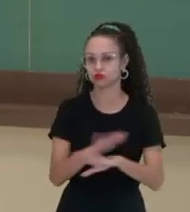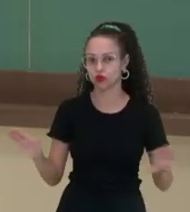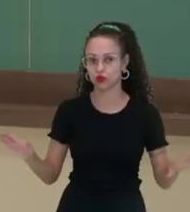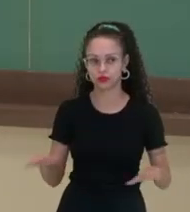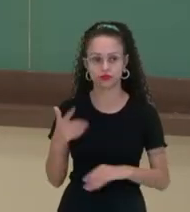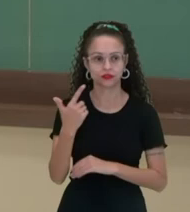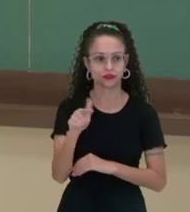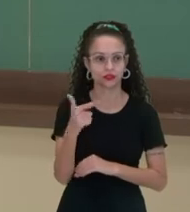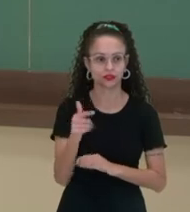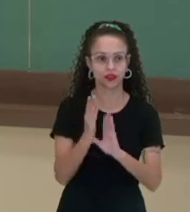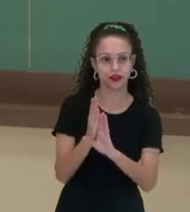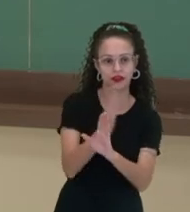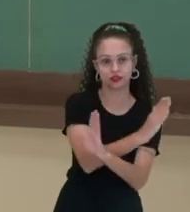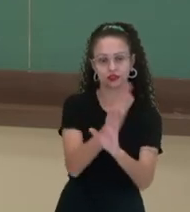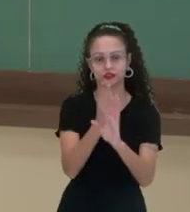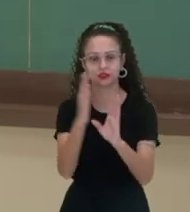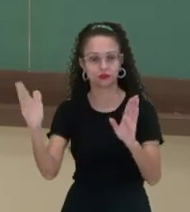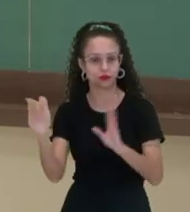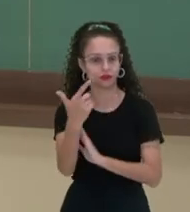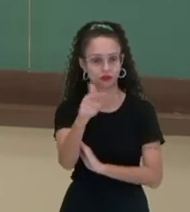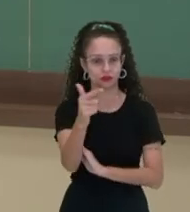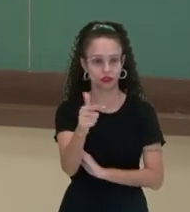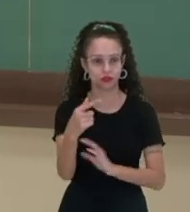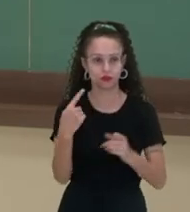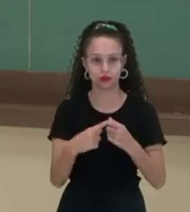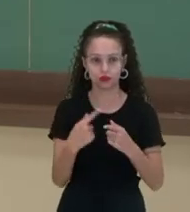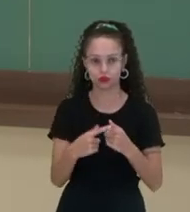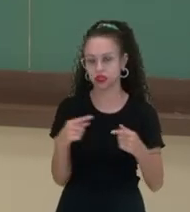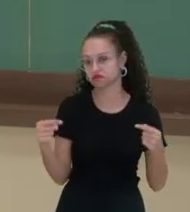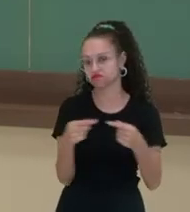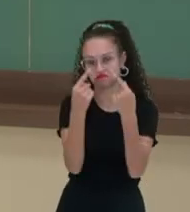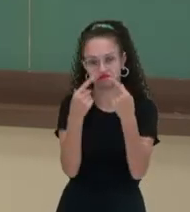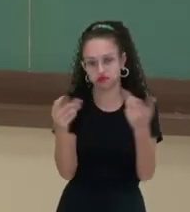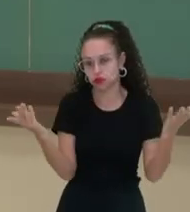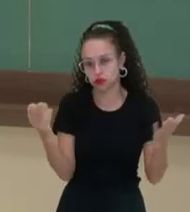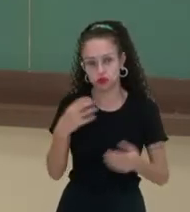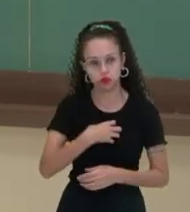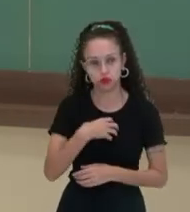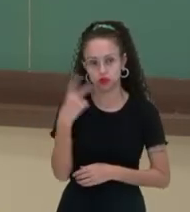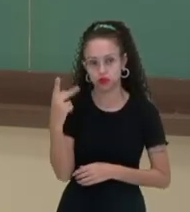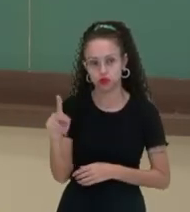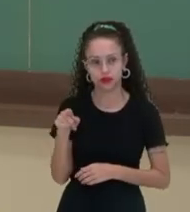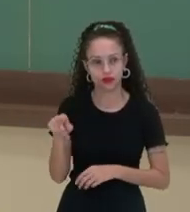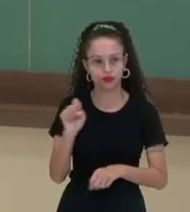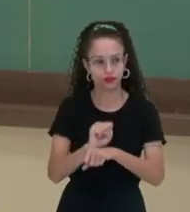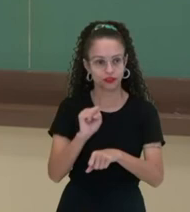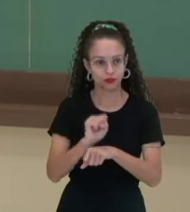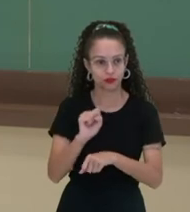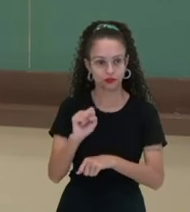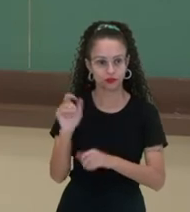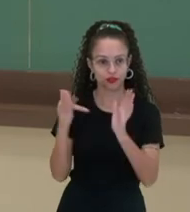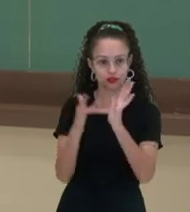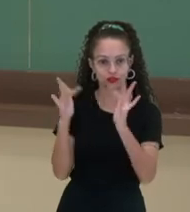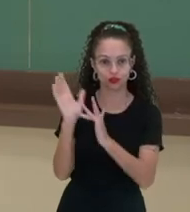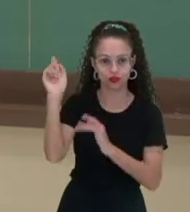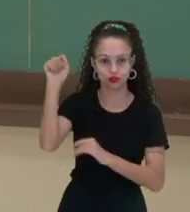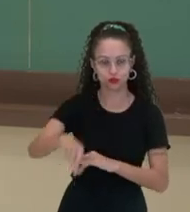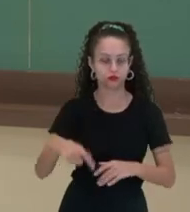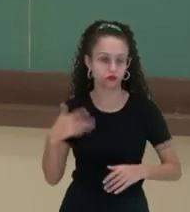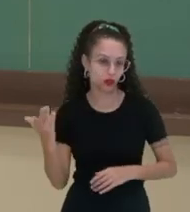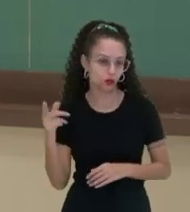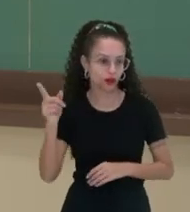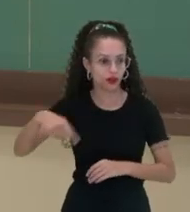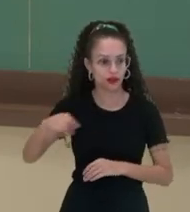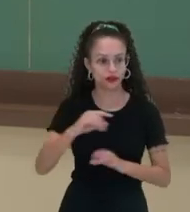Não tem o que é antes e depois de Cristo, porque para eles não faz sentido, para eles estão esperando ainda o Messias. Então, eles estão